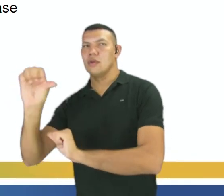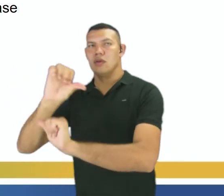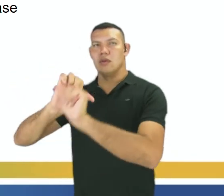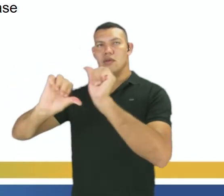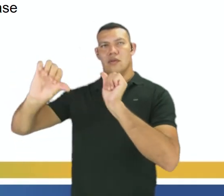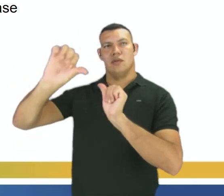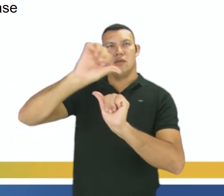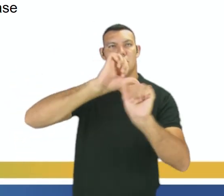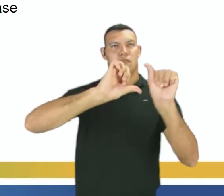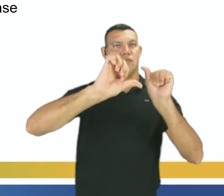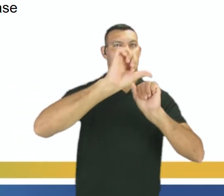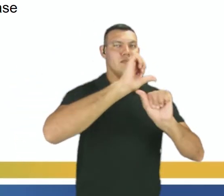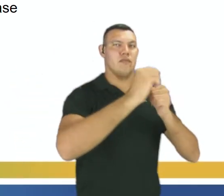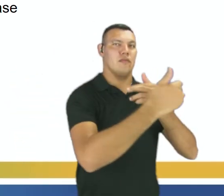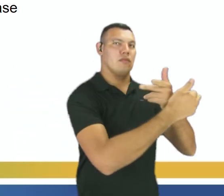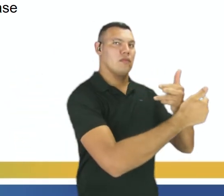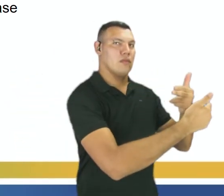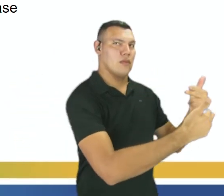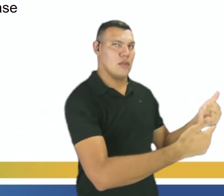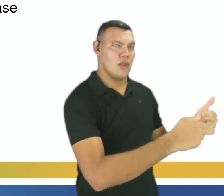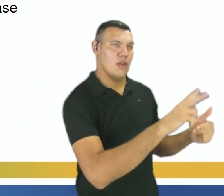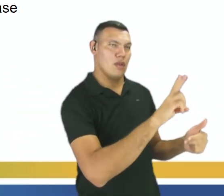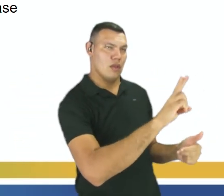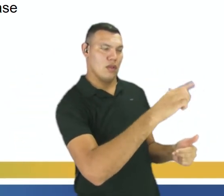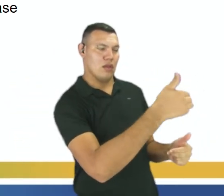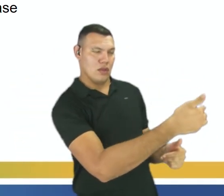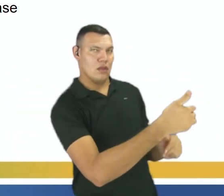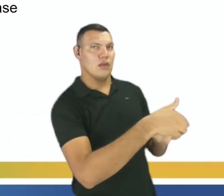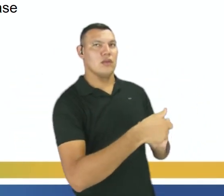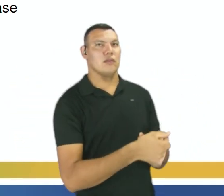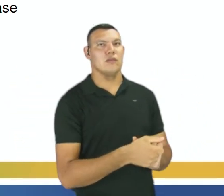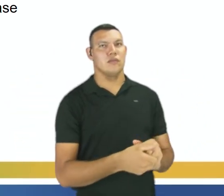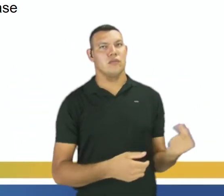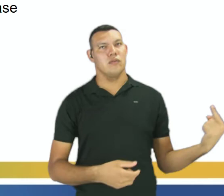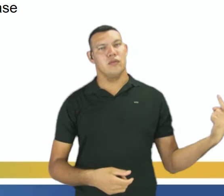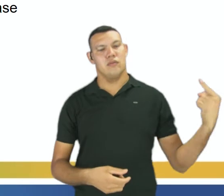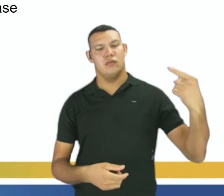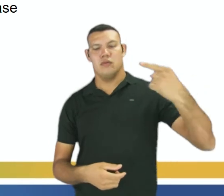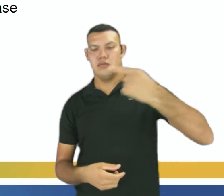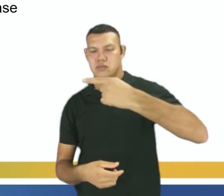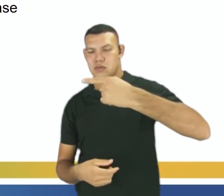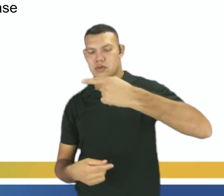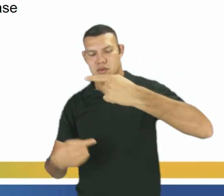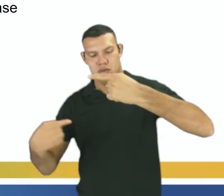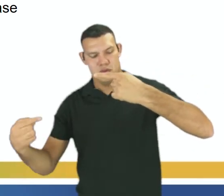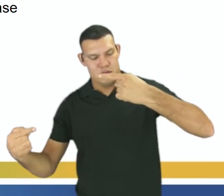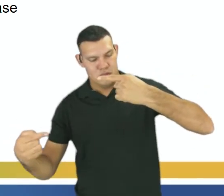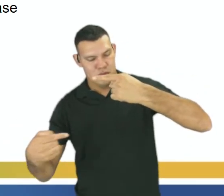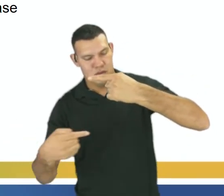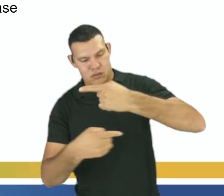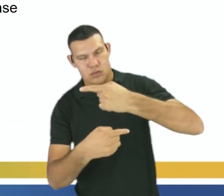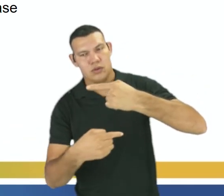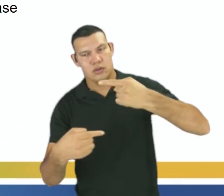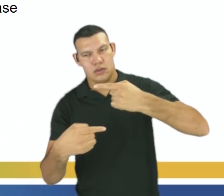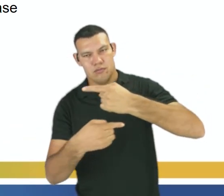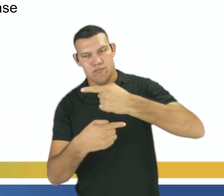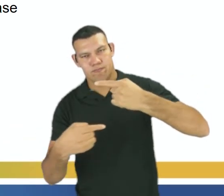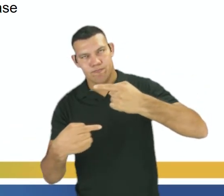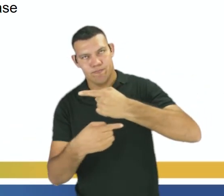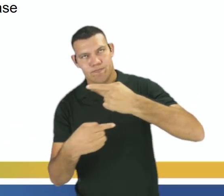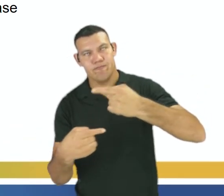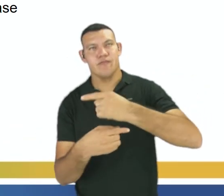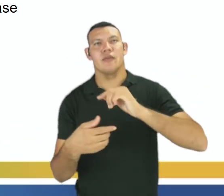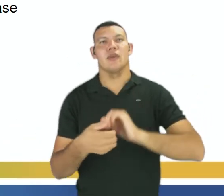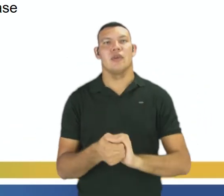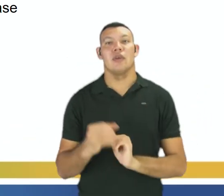reação inversa ou a velocidade 2. Essa seta, ela indica para a gente que a reação ocorre nos dois lados. E uma